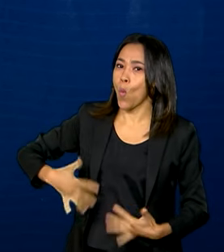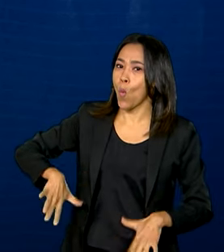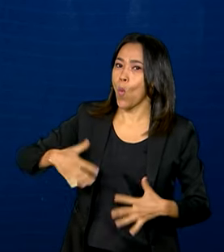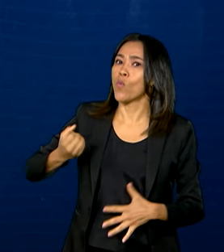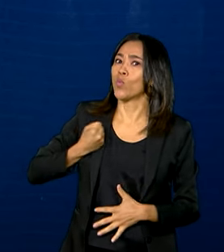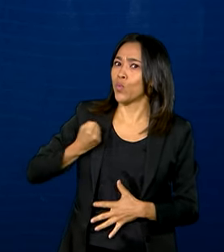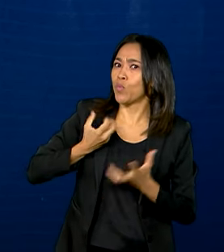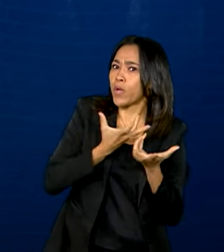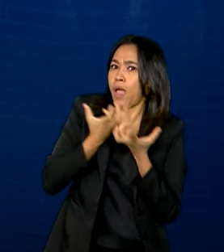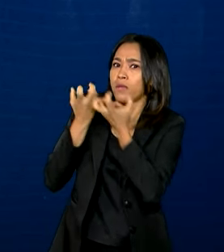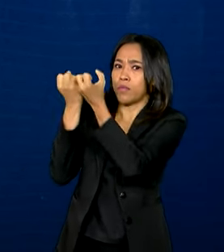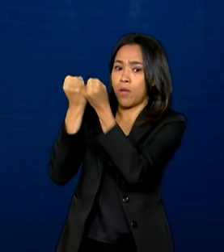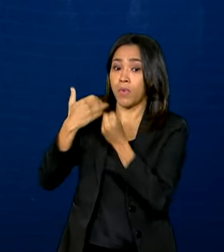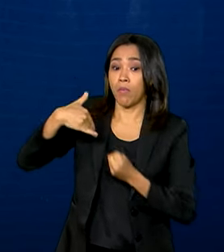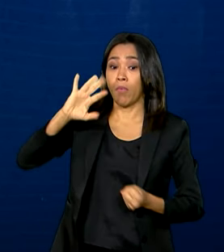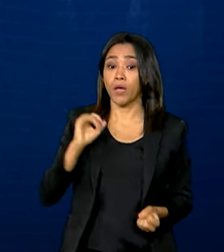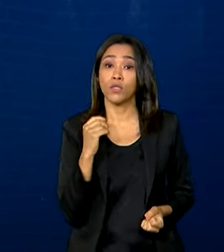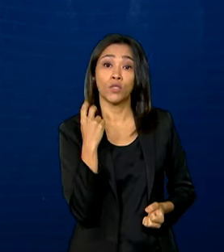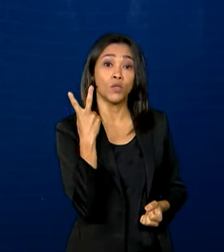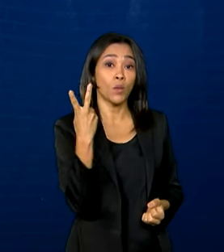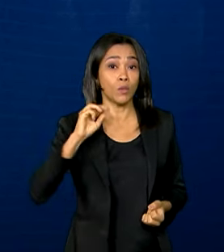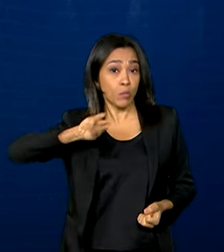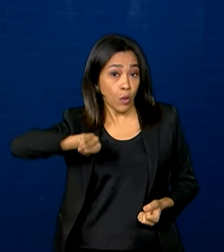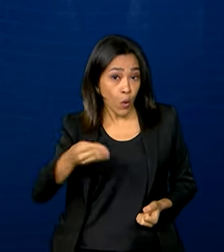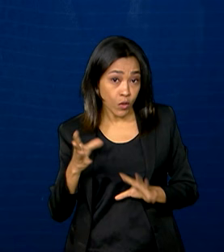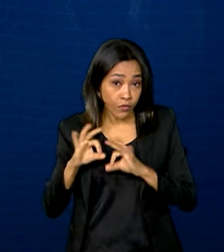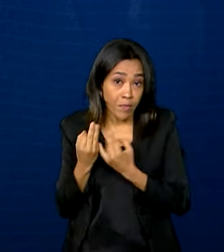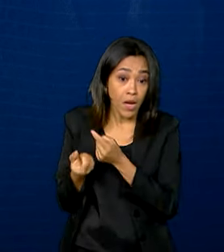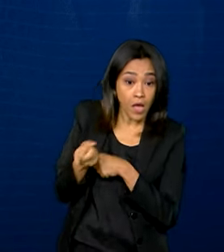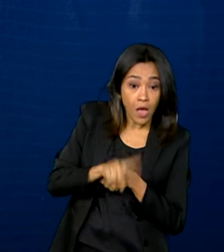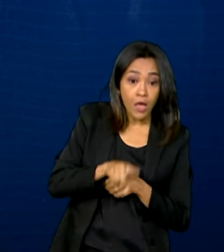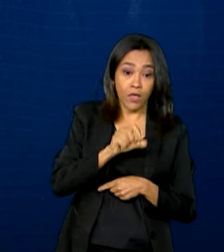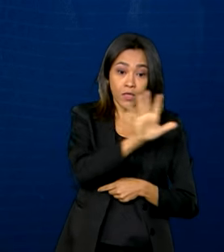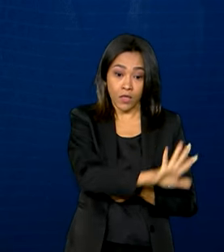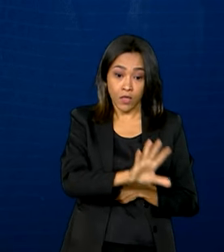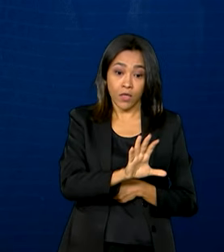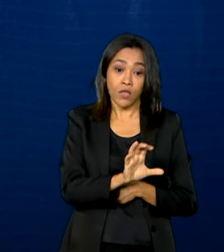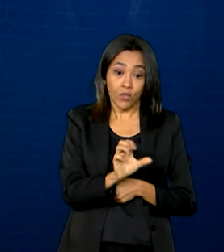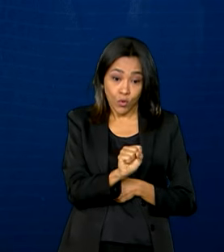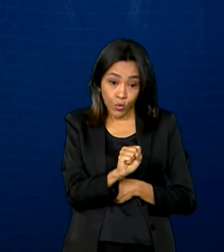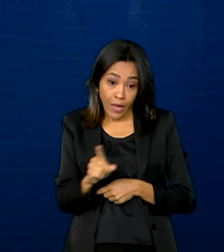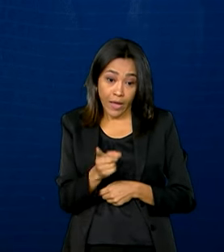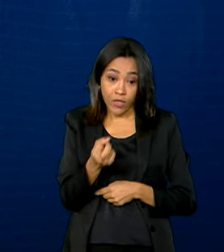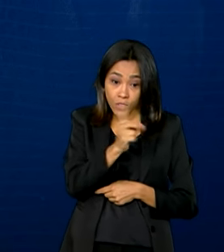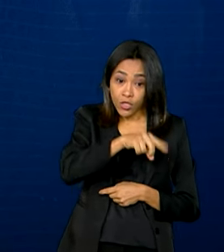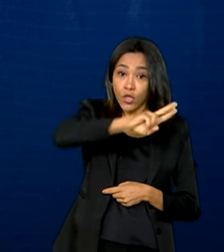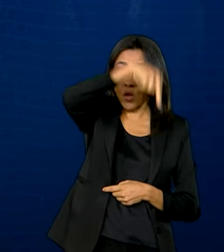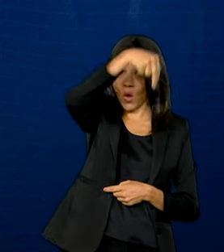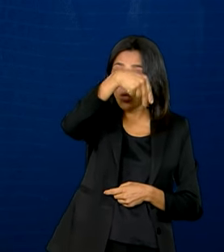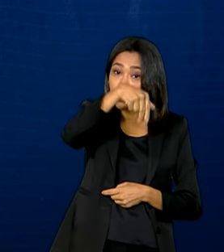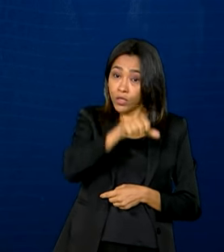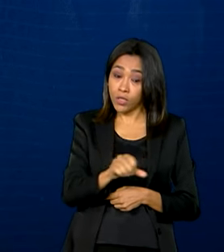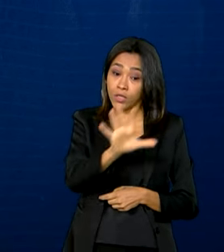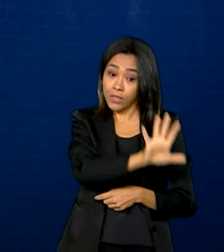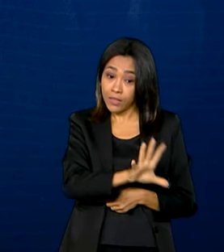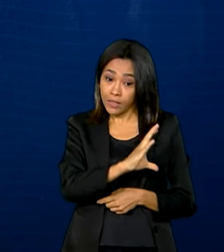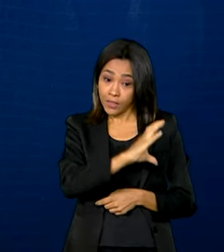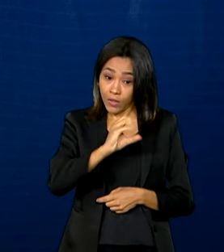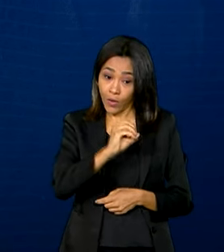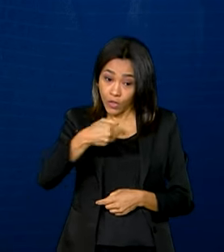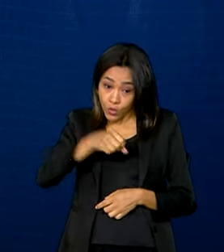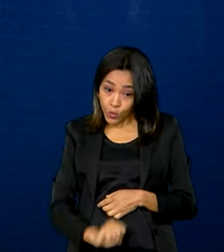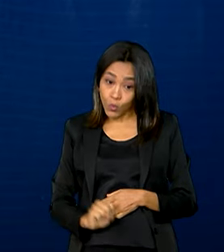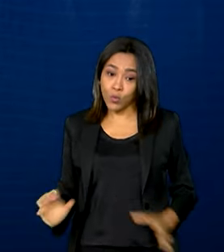beneficiários, mais de 2 milhões de famílias, seguido por Sudeste, Norte, Sul e Centro-Oeste. São investimentos